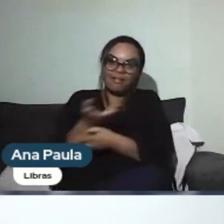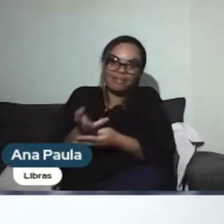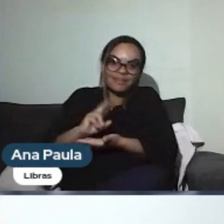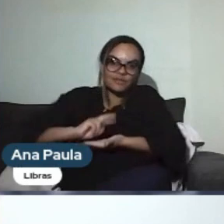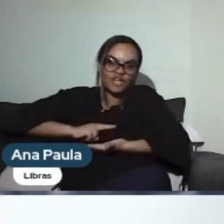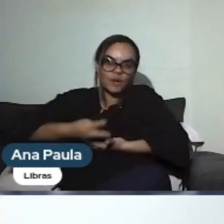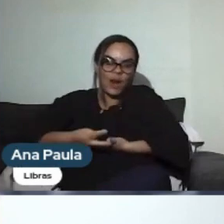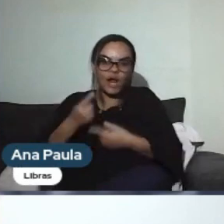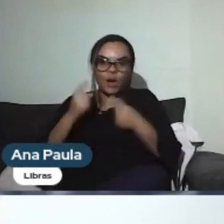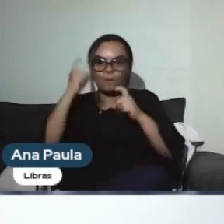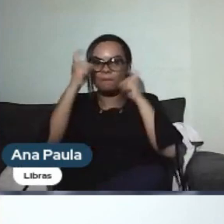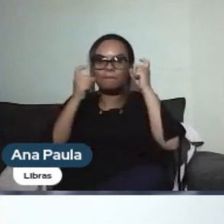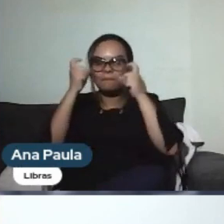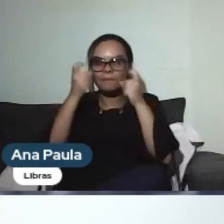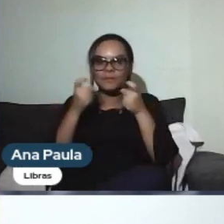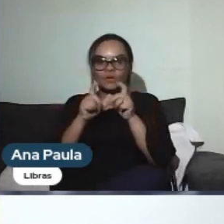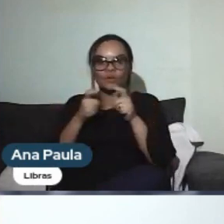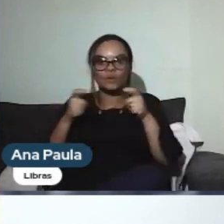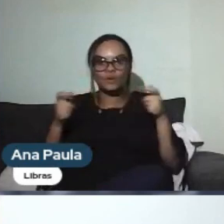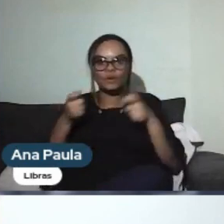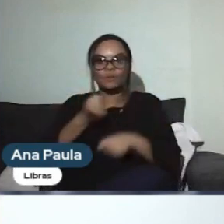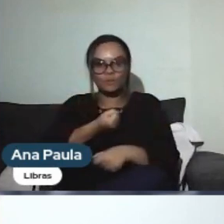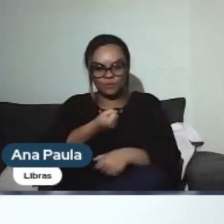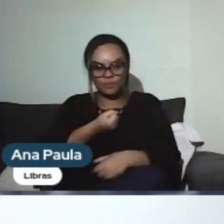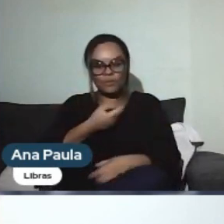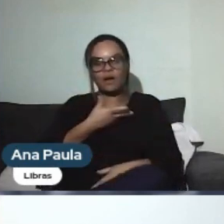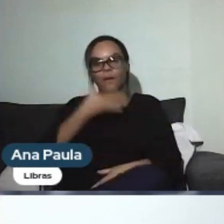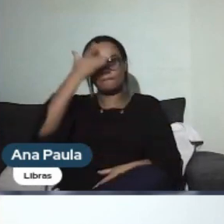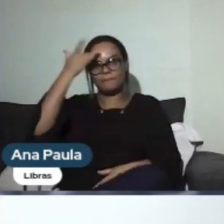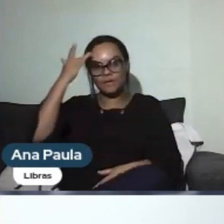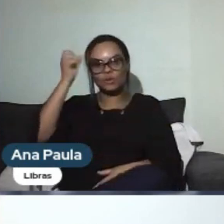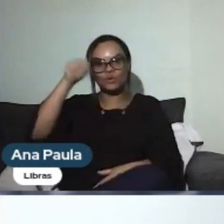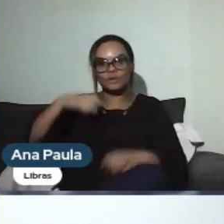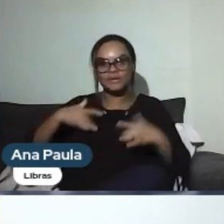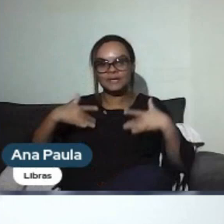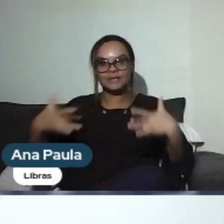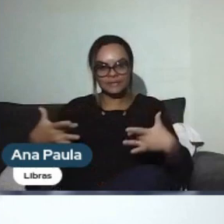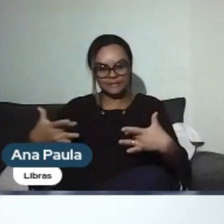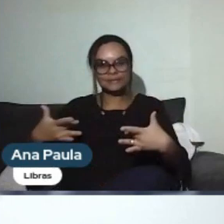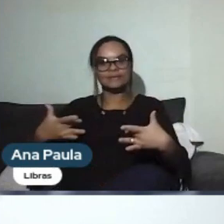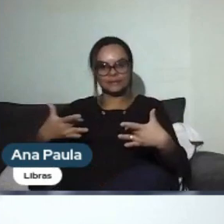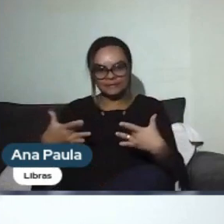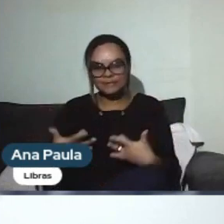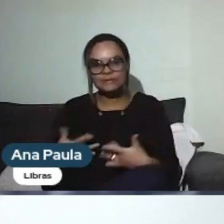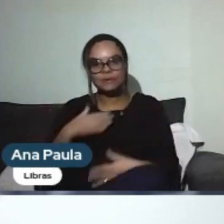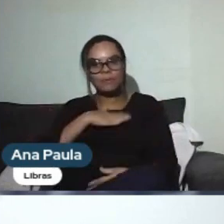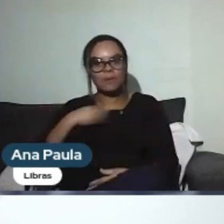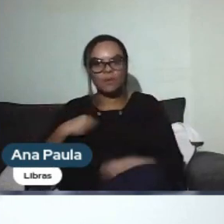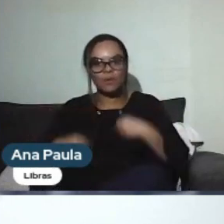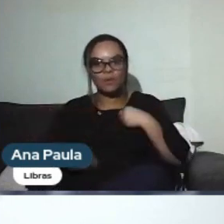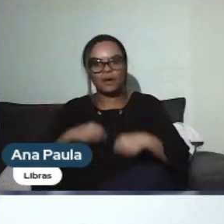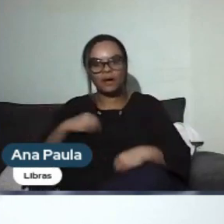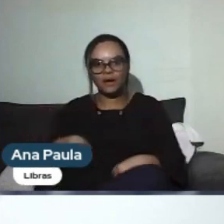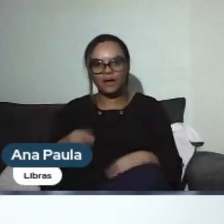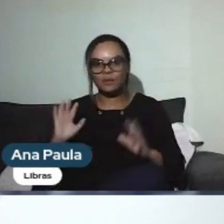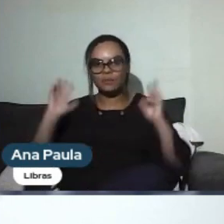que aumente o número de pessoas que digam sim para a doação de órgãos, né? E esses eventos têm uma adesão